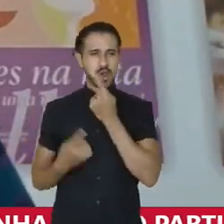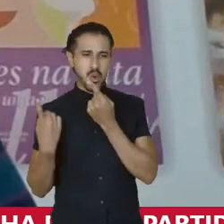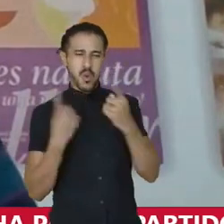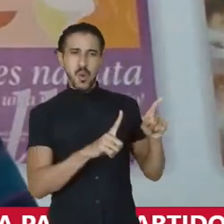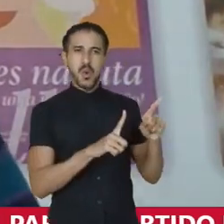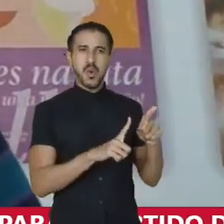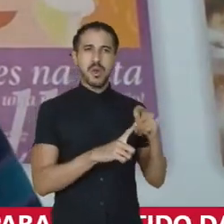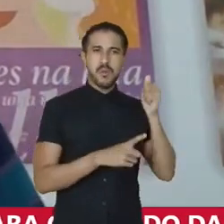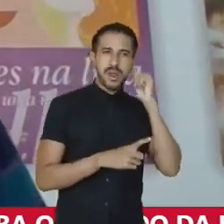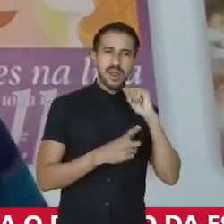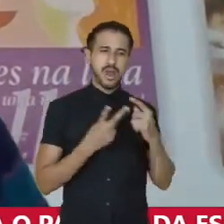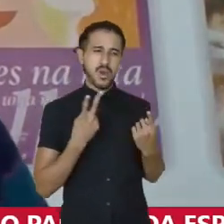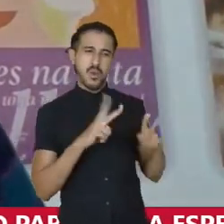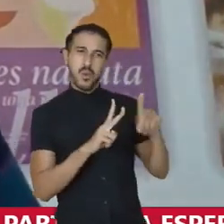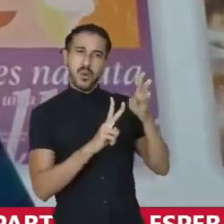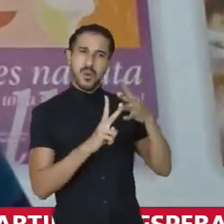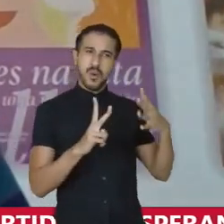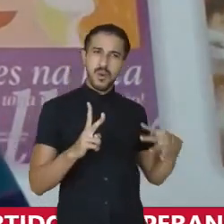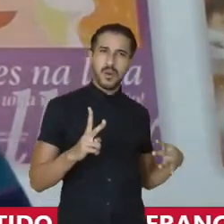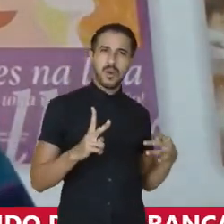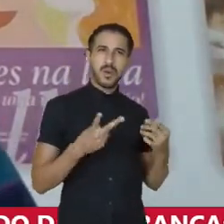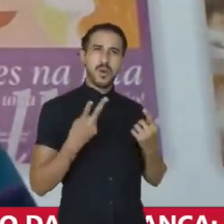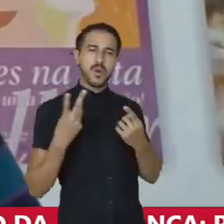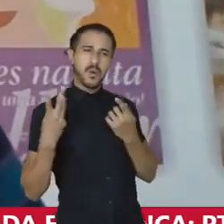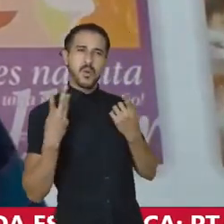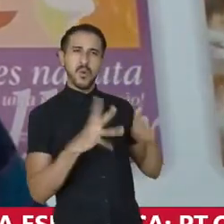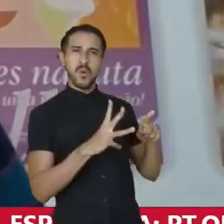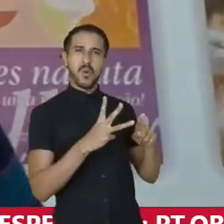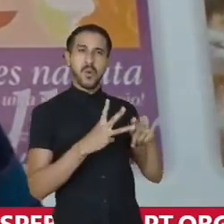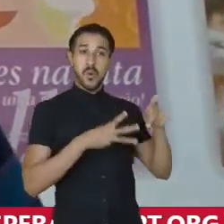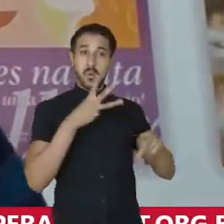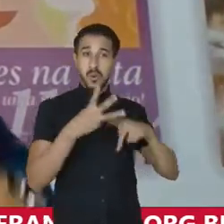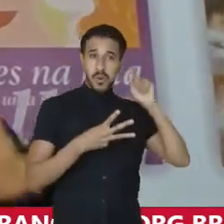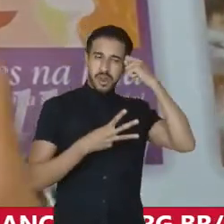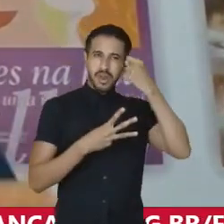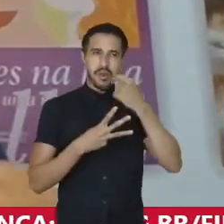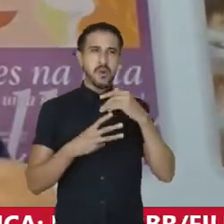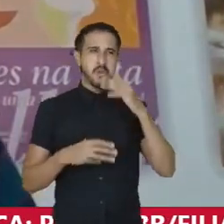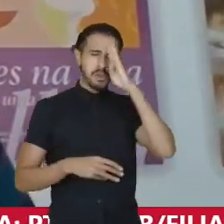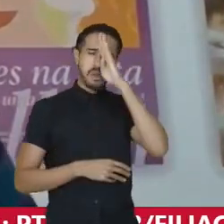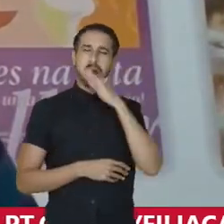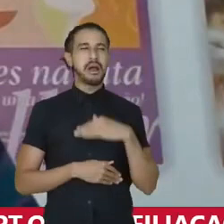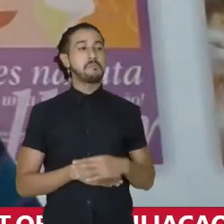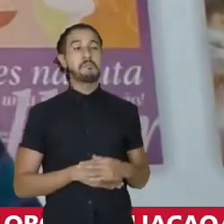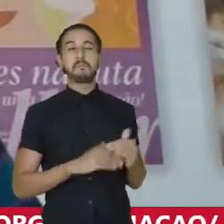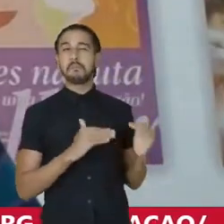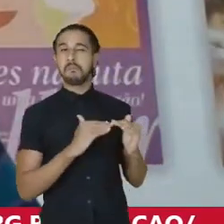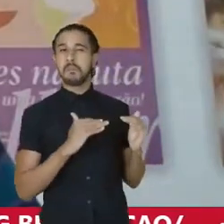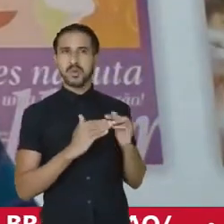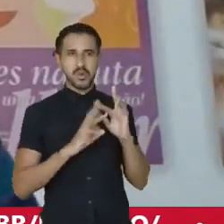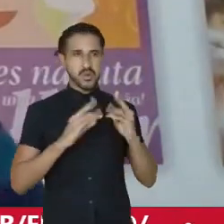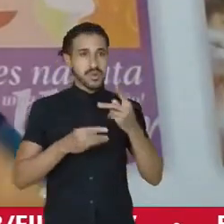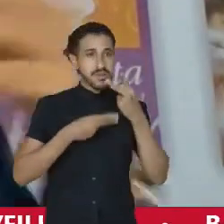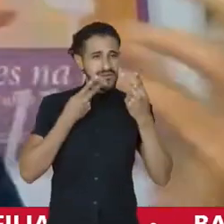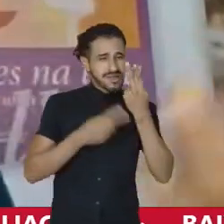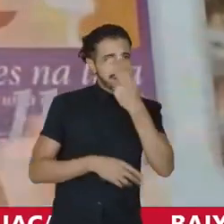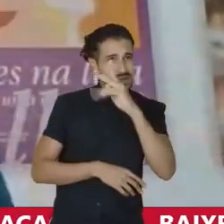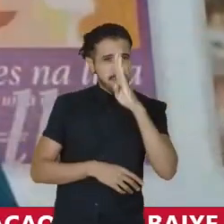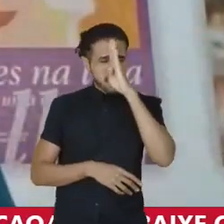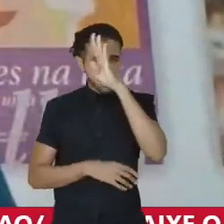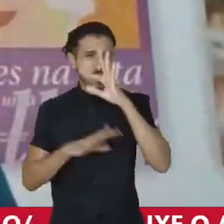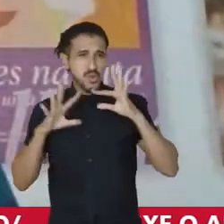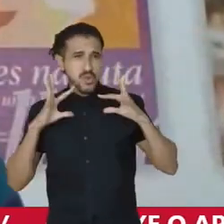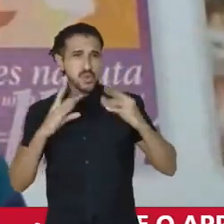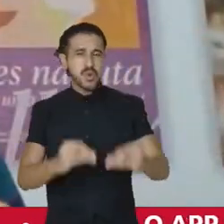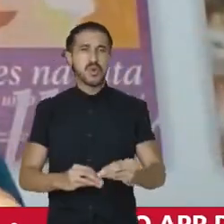mulheres, contra LGBTQIs a mais e contra o povo negro. Todas as falas do Bolsonaro, todas